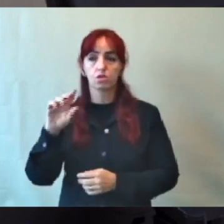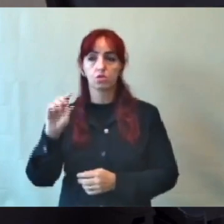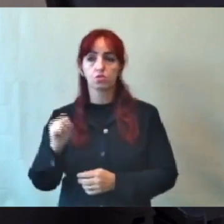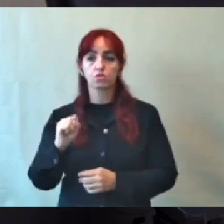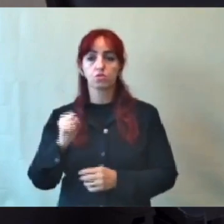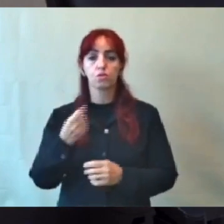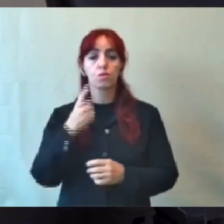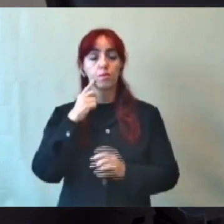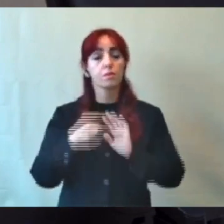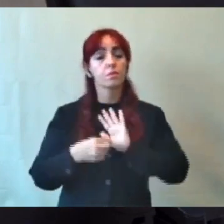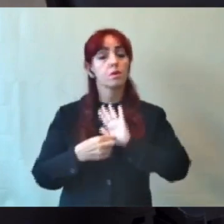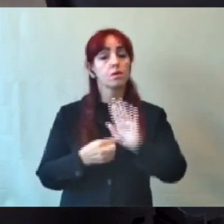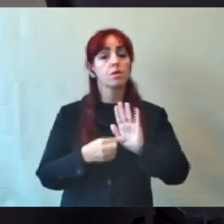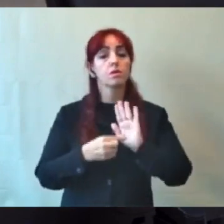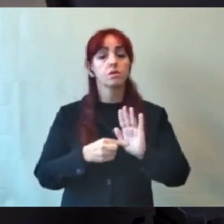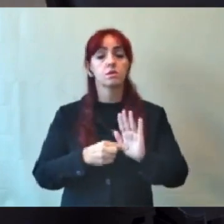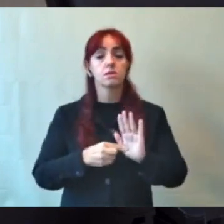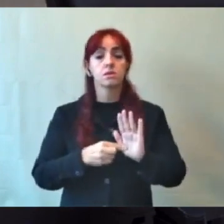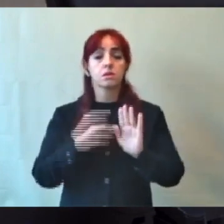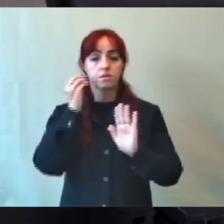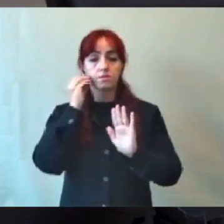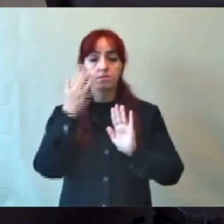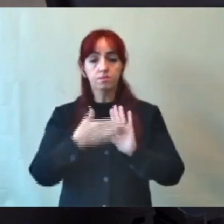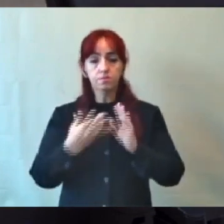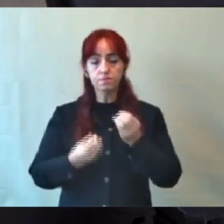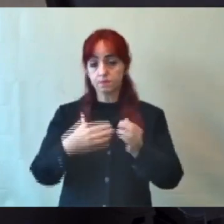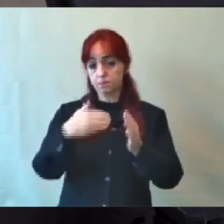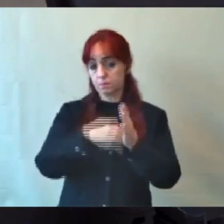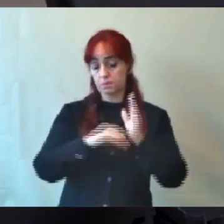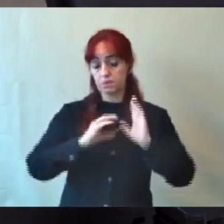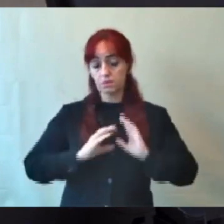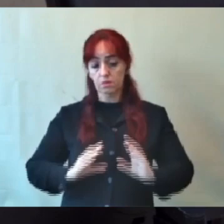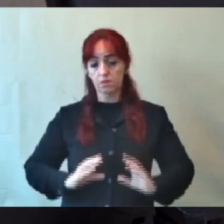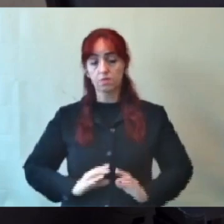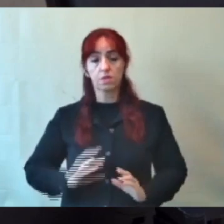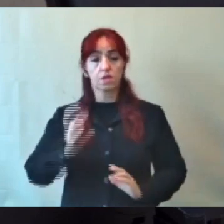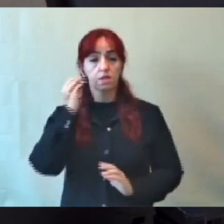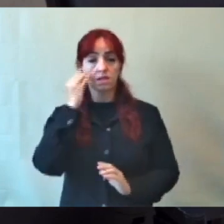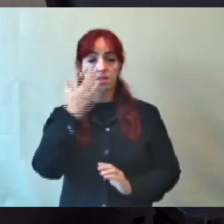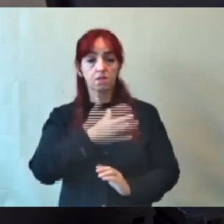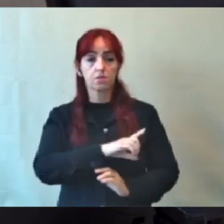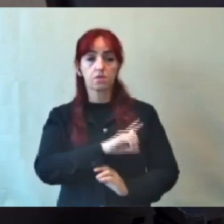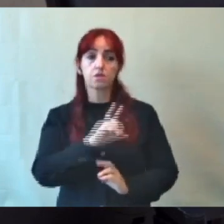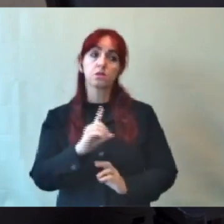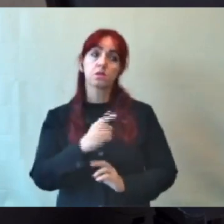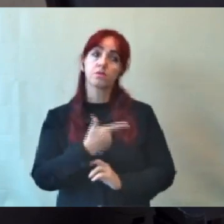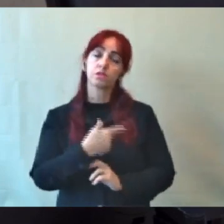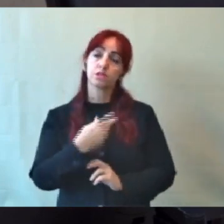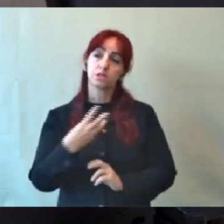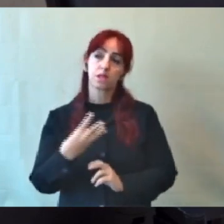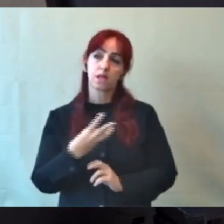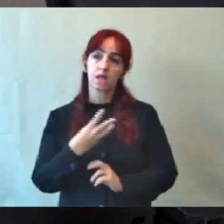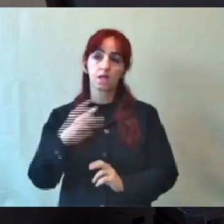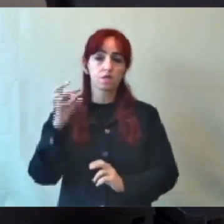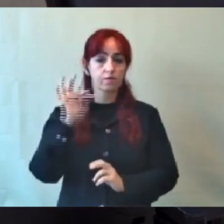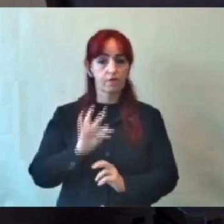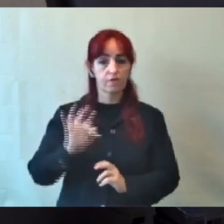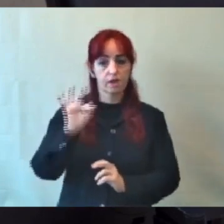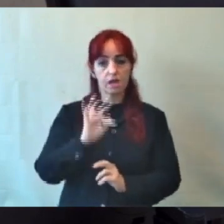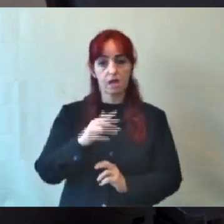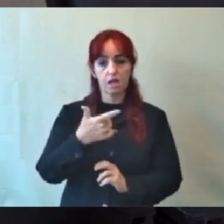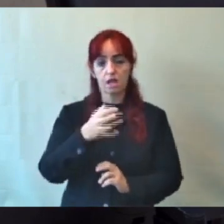esclarecimentos em relação ao Código de Posturas na condição de testemunha no dia 23 de fevereiro, às 10 horas, no Eulverso Arantes.